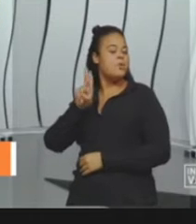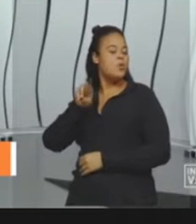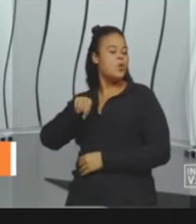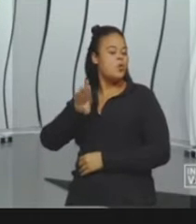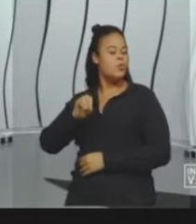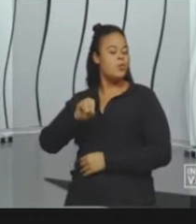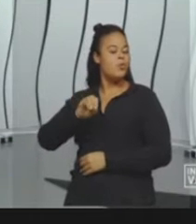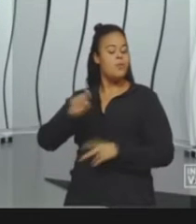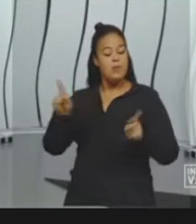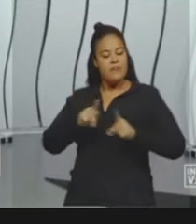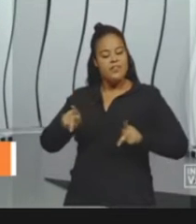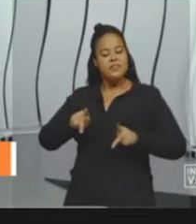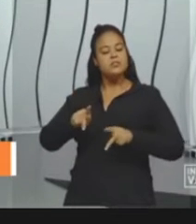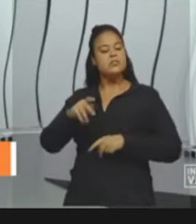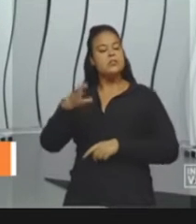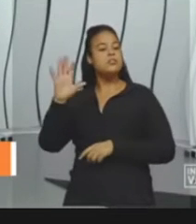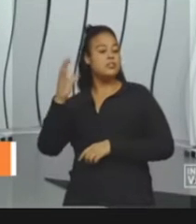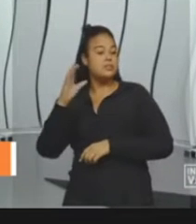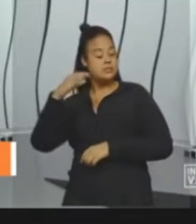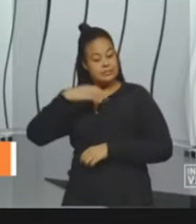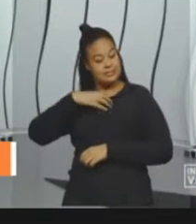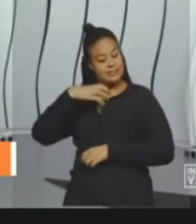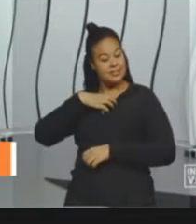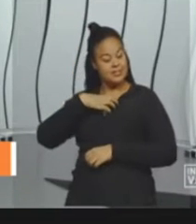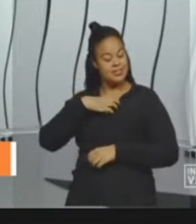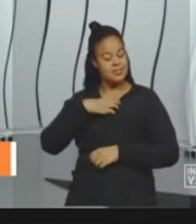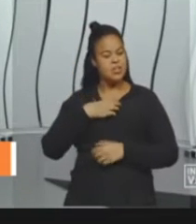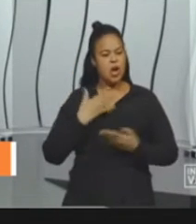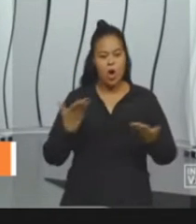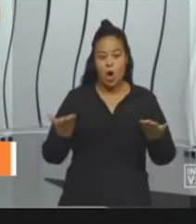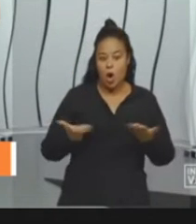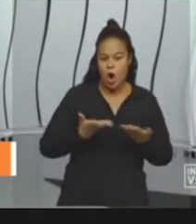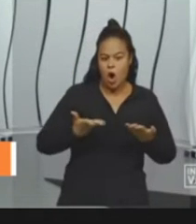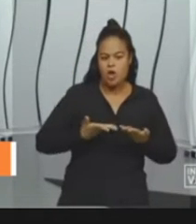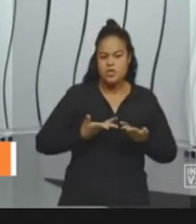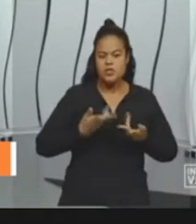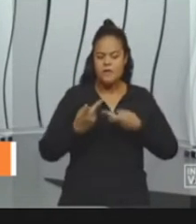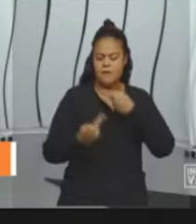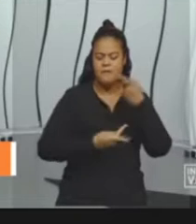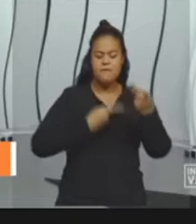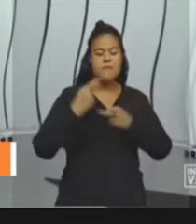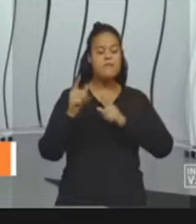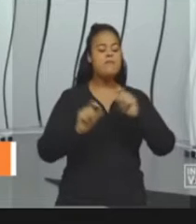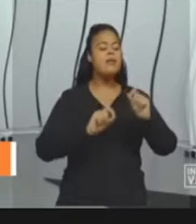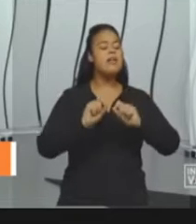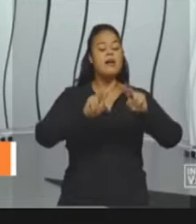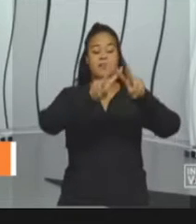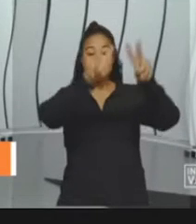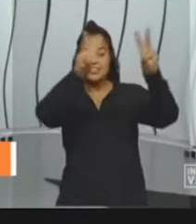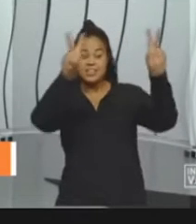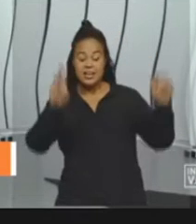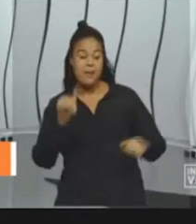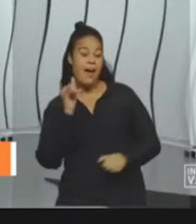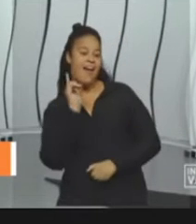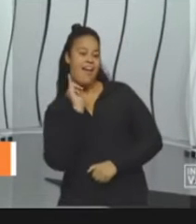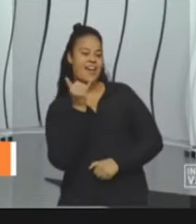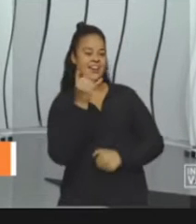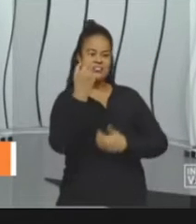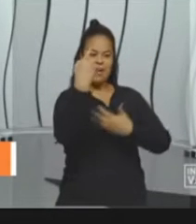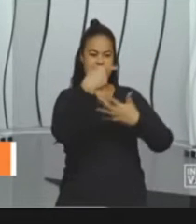ciências. Eu vou falar com você hoje, aluno do oitavo ano do Ensino Fundamental, sobre energia